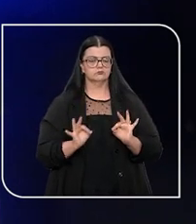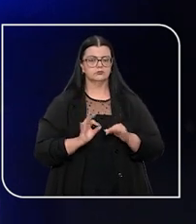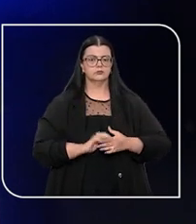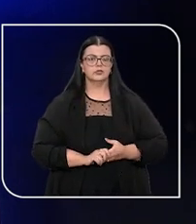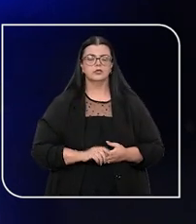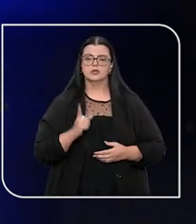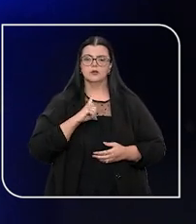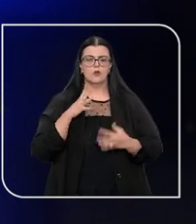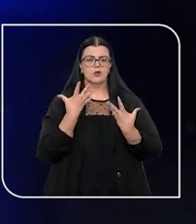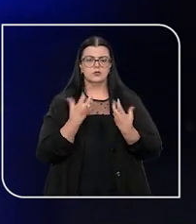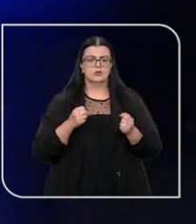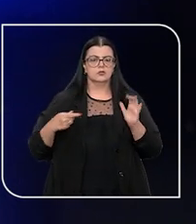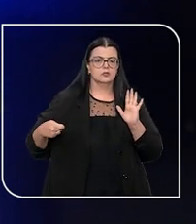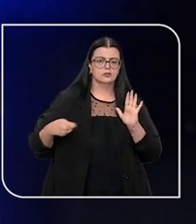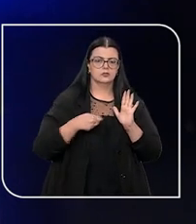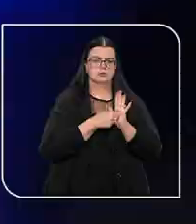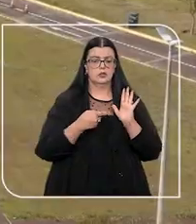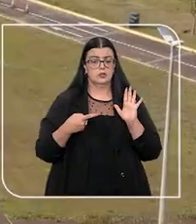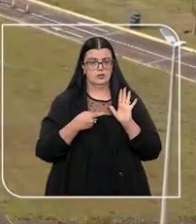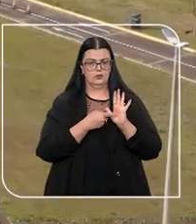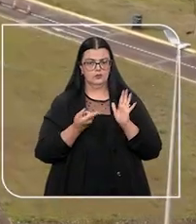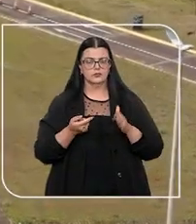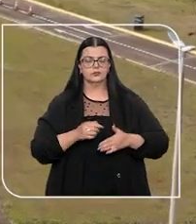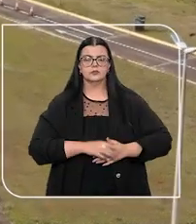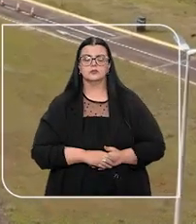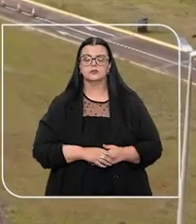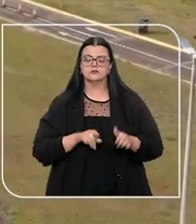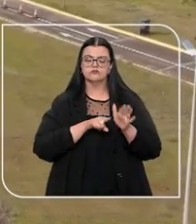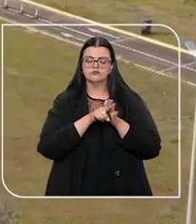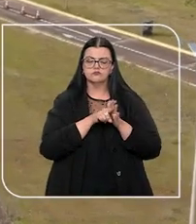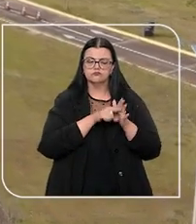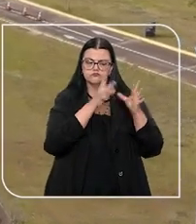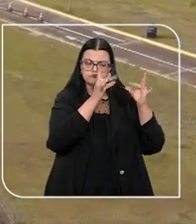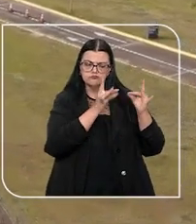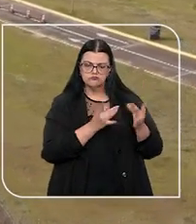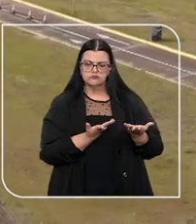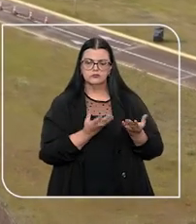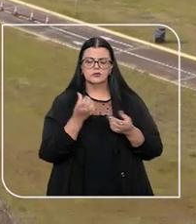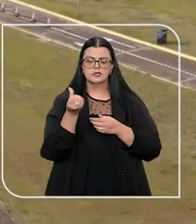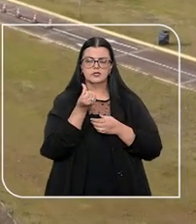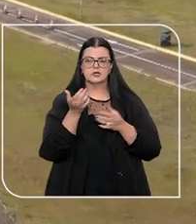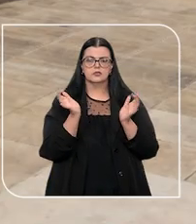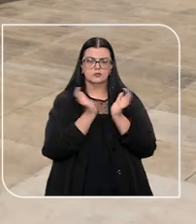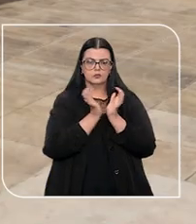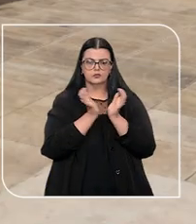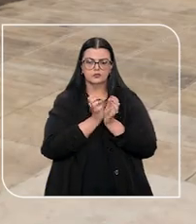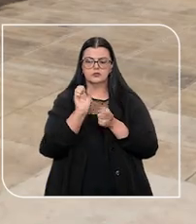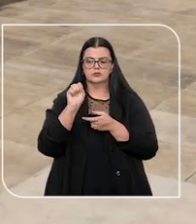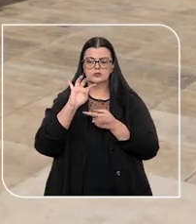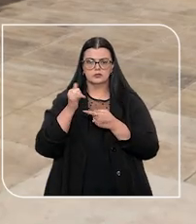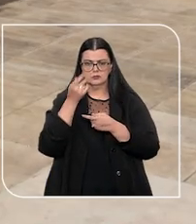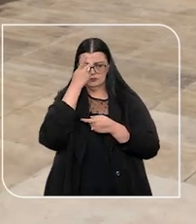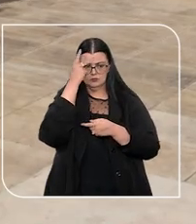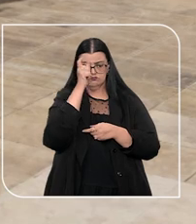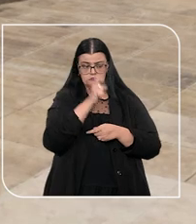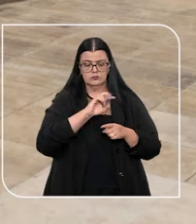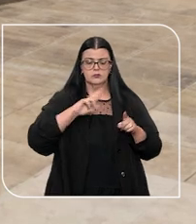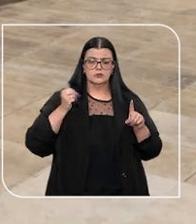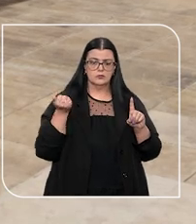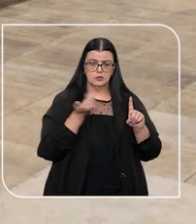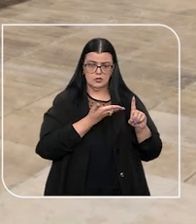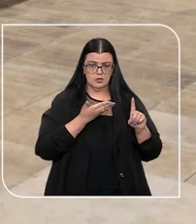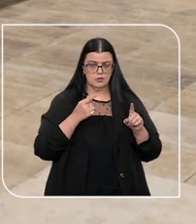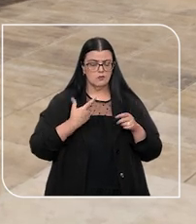autoriza a rejeição da denúncia. No caso analisado pela sexta turma do STJ, o investigado, que era réu